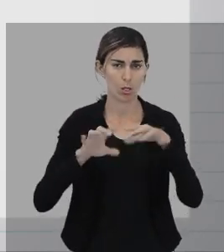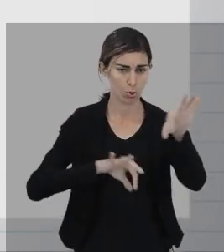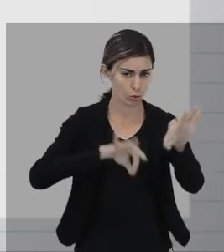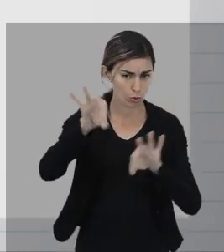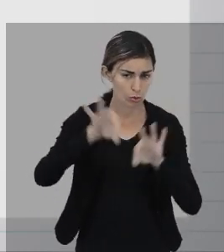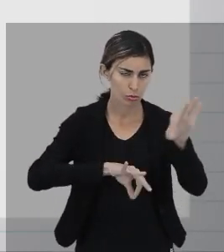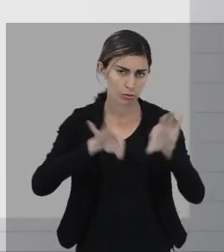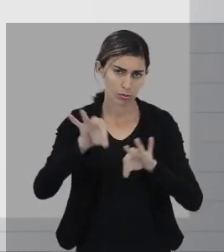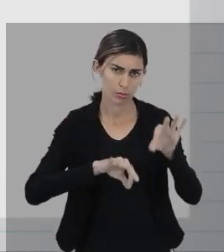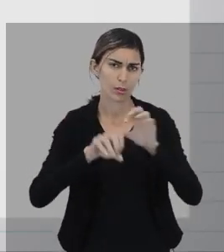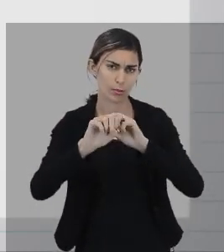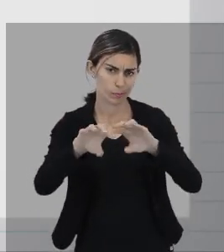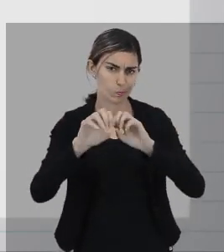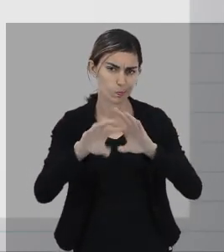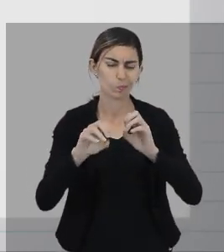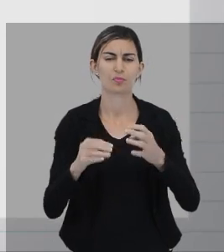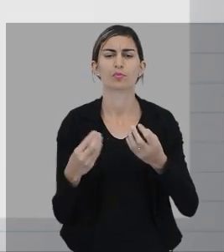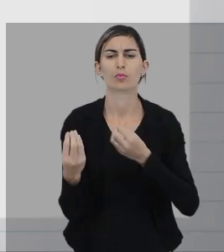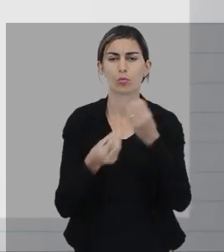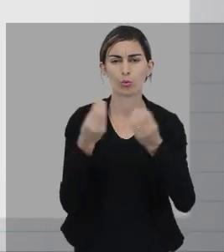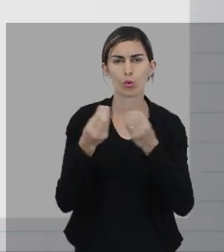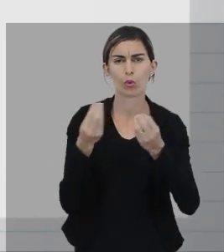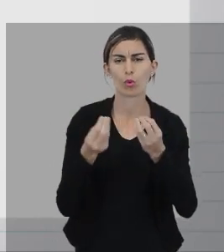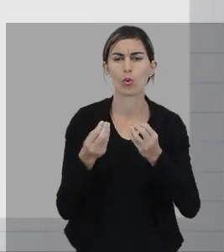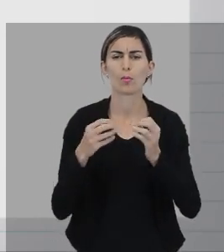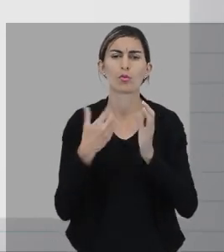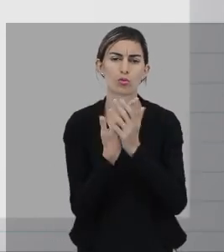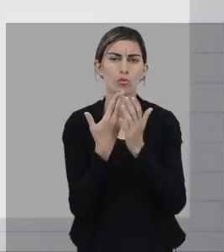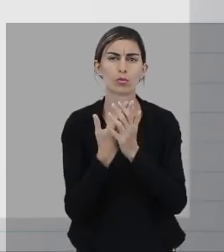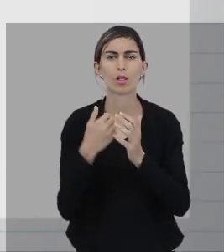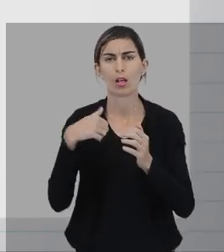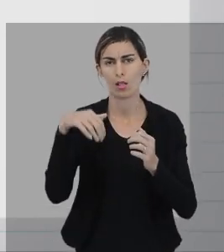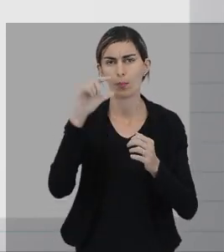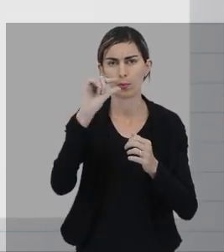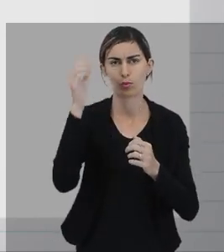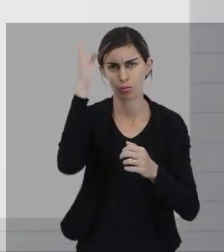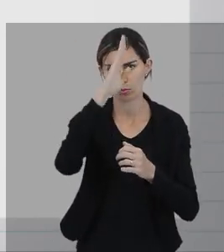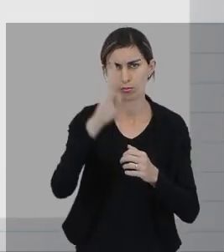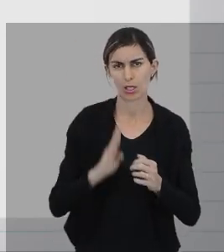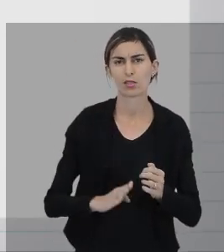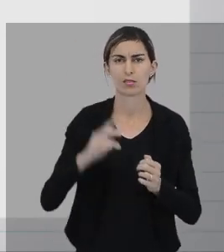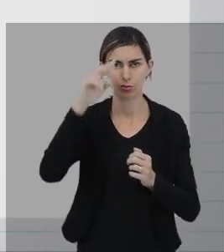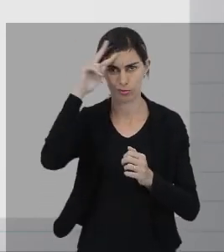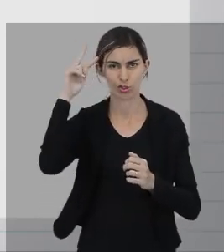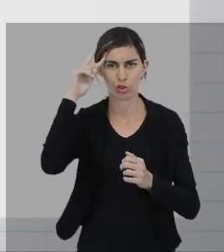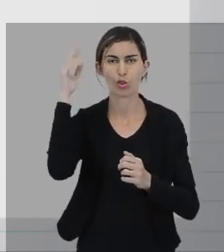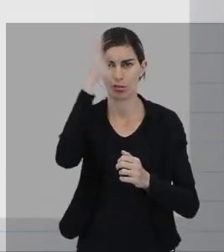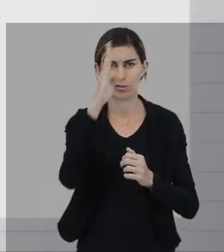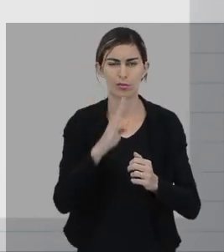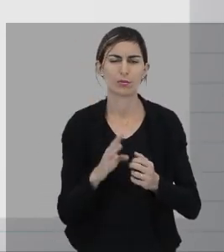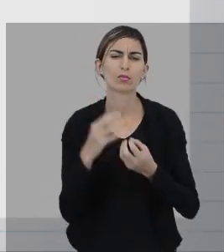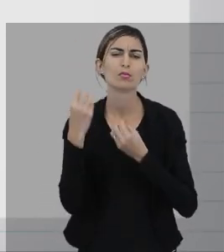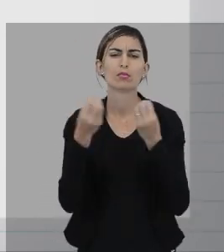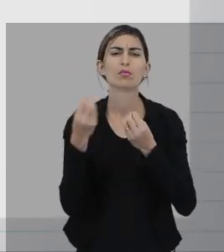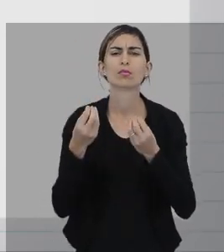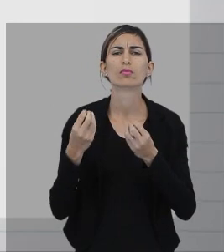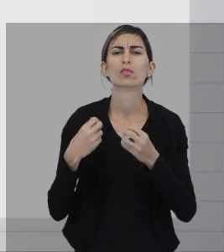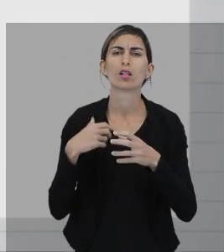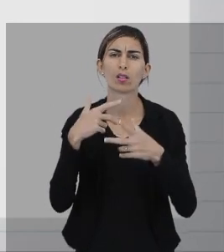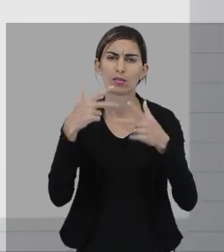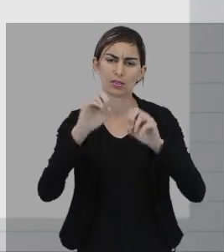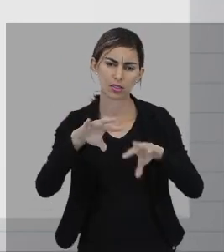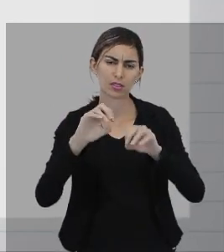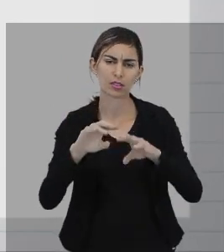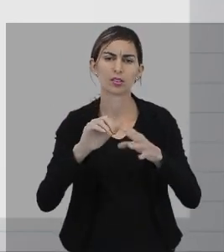de Estratégias Educacionais, nós vamos estudar um pouco sobre a história do Brasil. Que impactos têm na educação